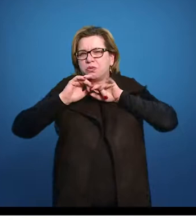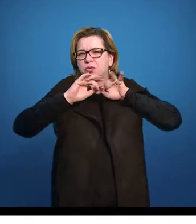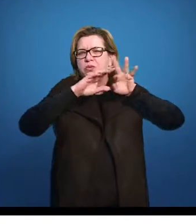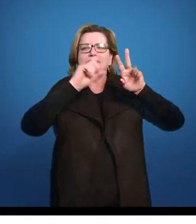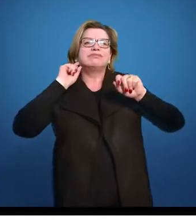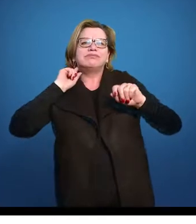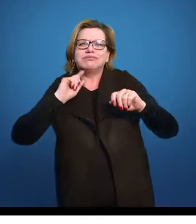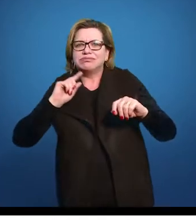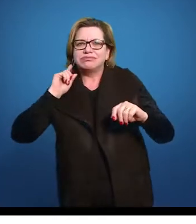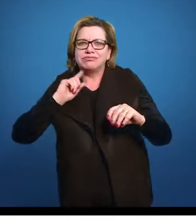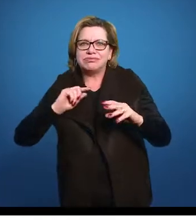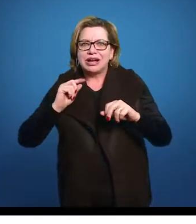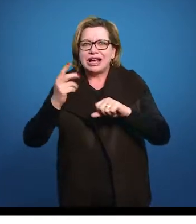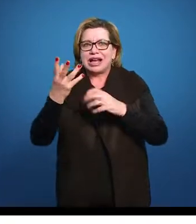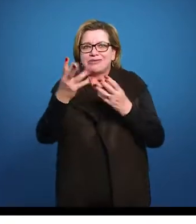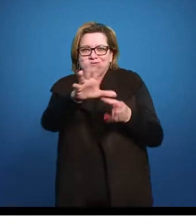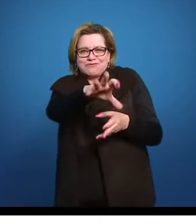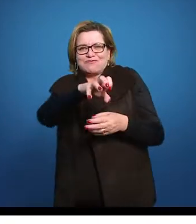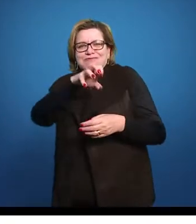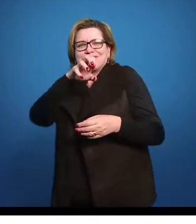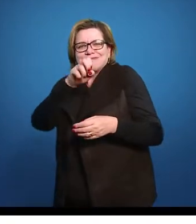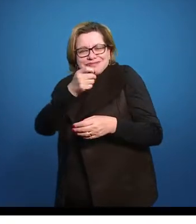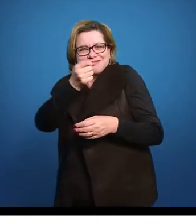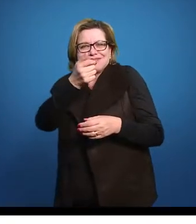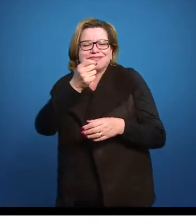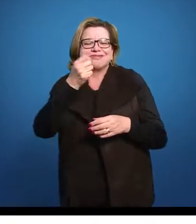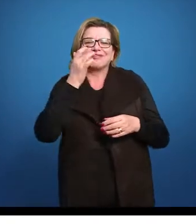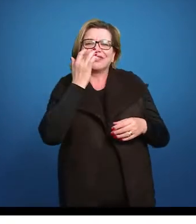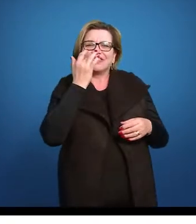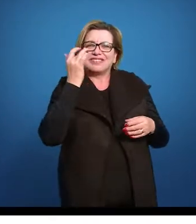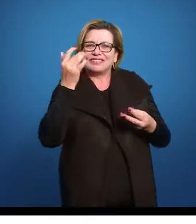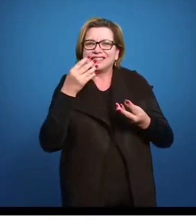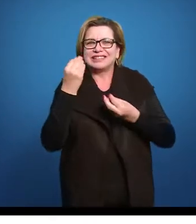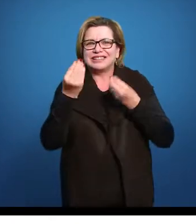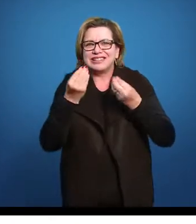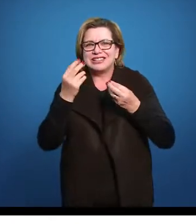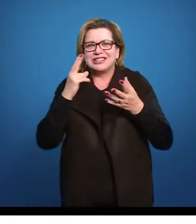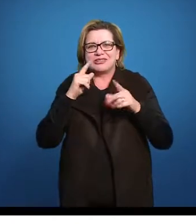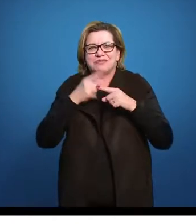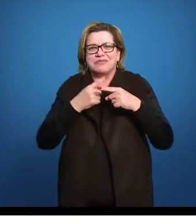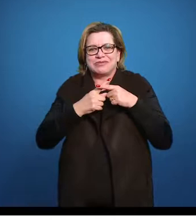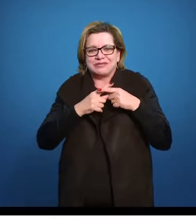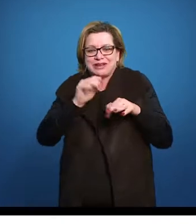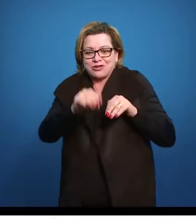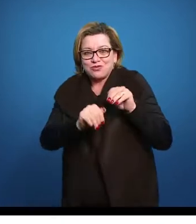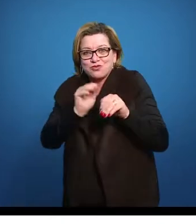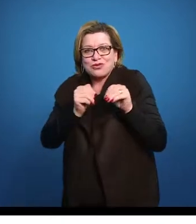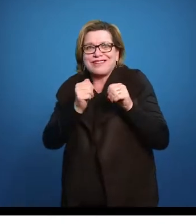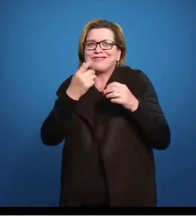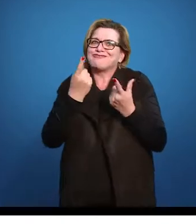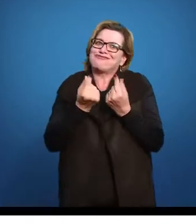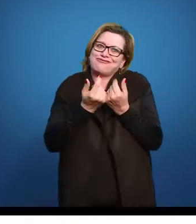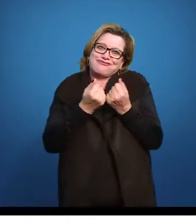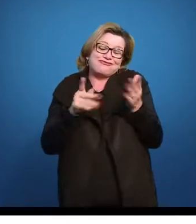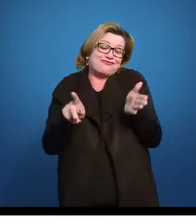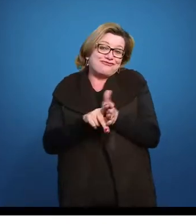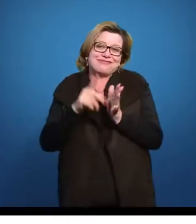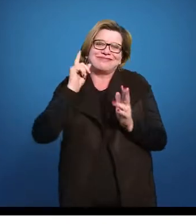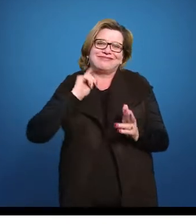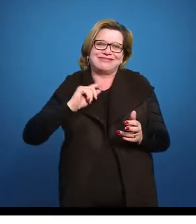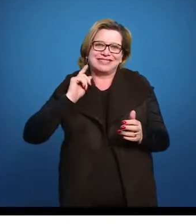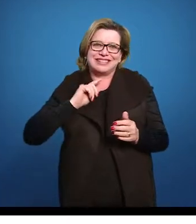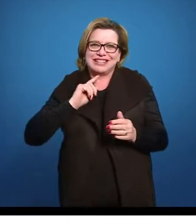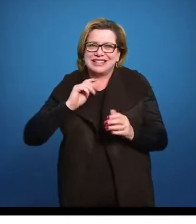poder buscar o seu quinhão, porque a gente literalmente está cavando dinheiro nas Minas Gerais. Então a gente tem uma